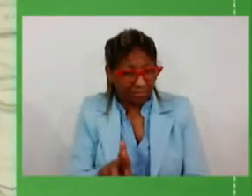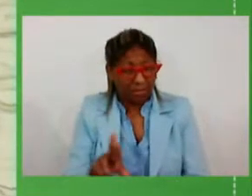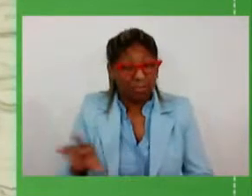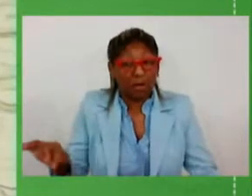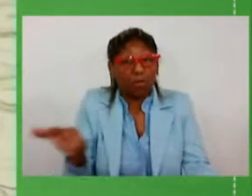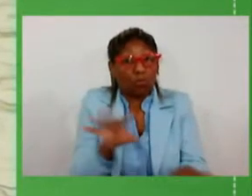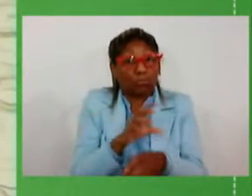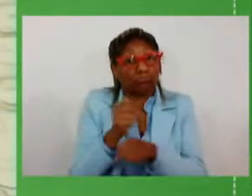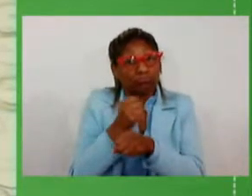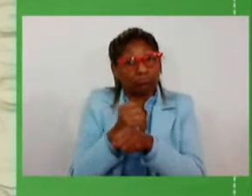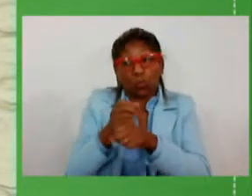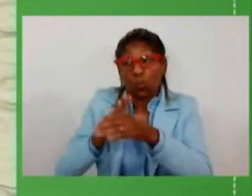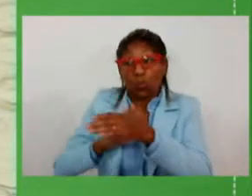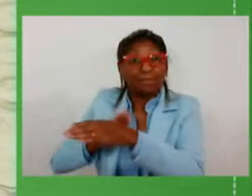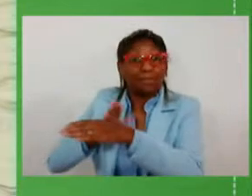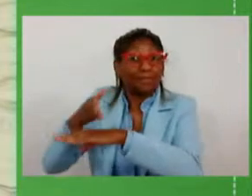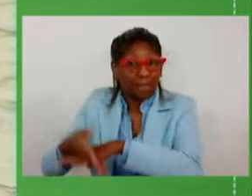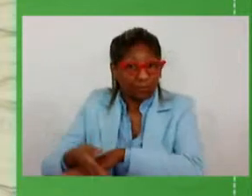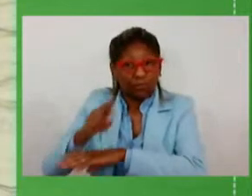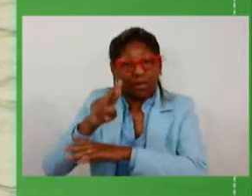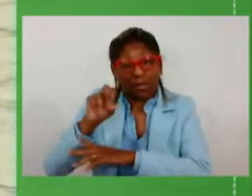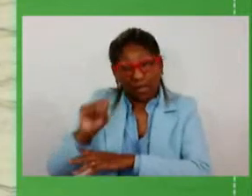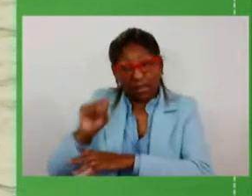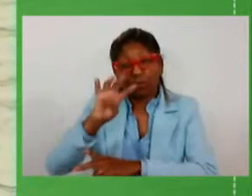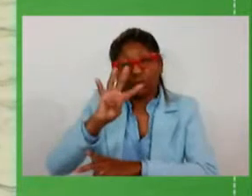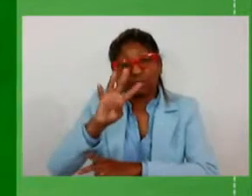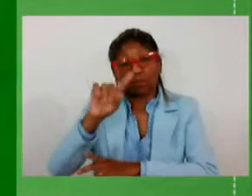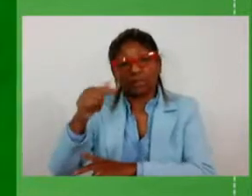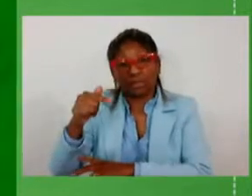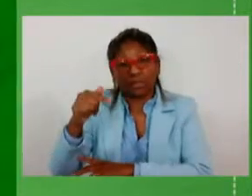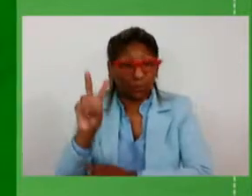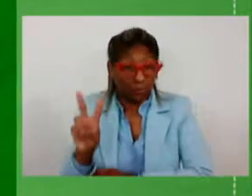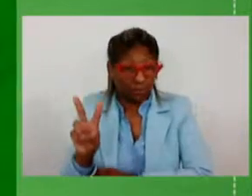do acesso pela IRS 472